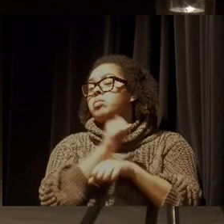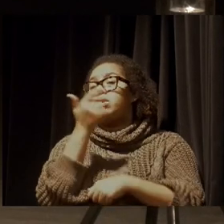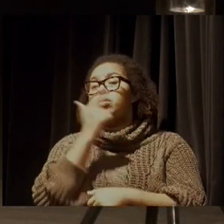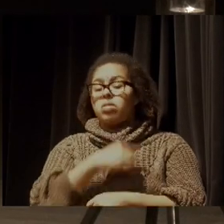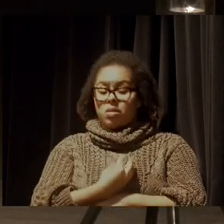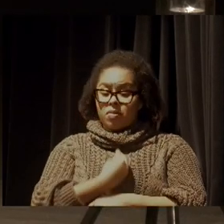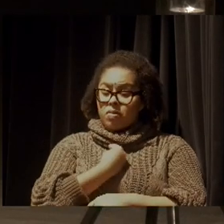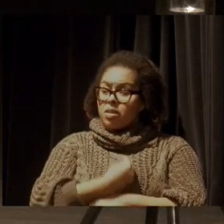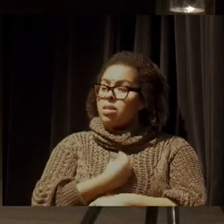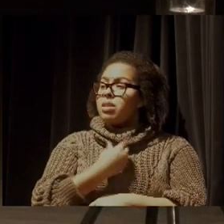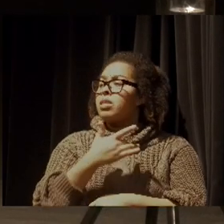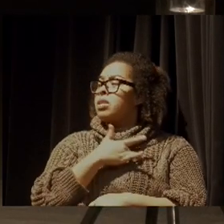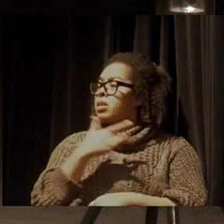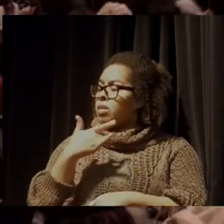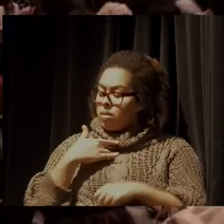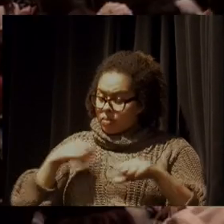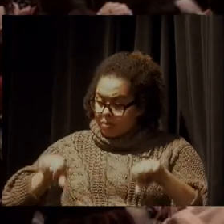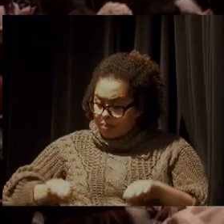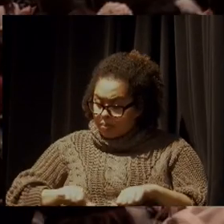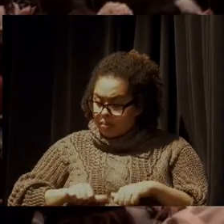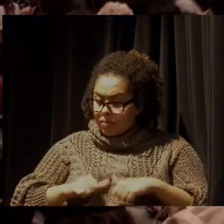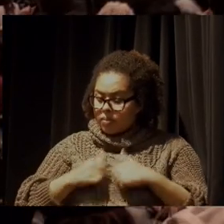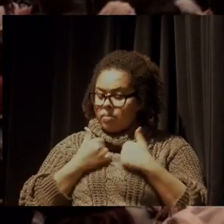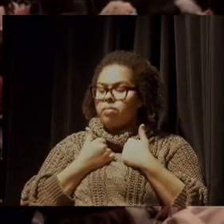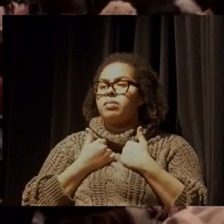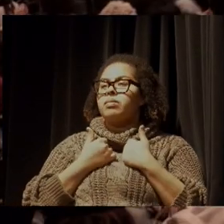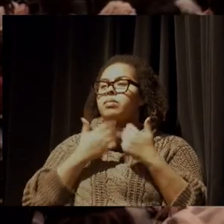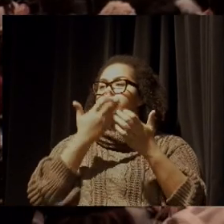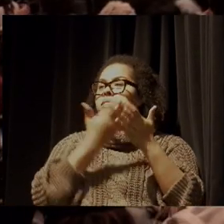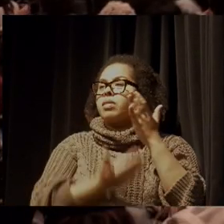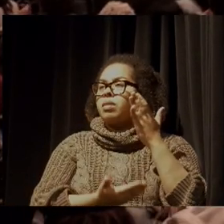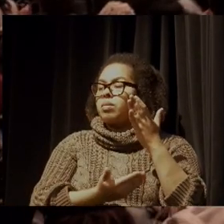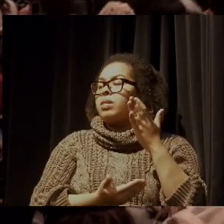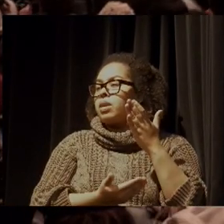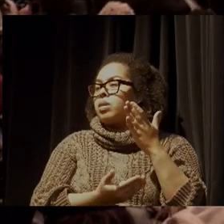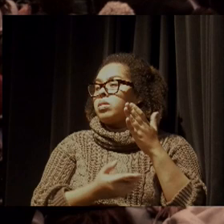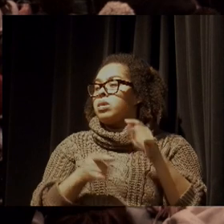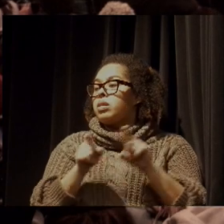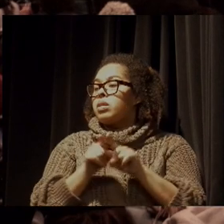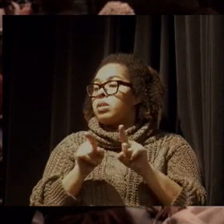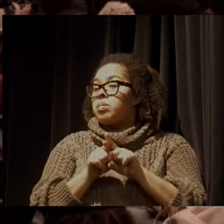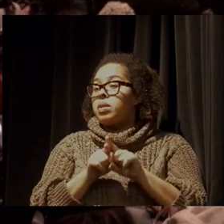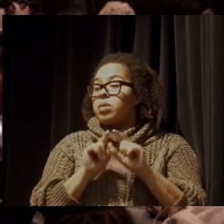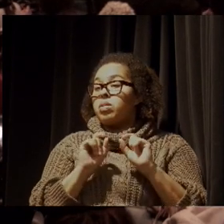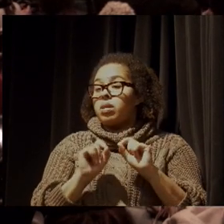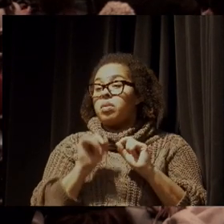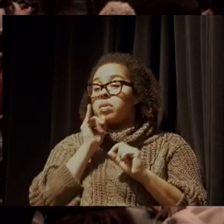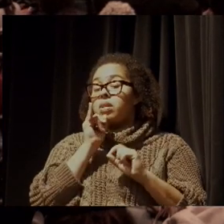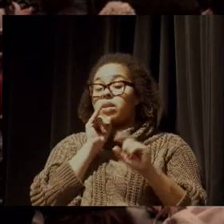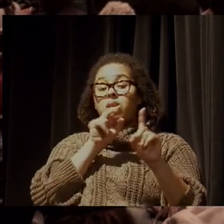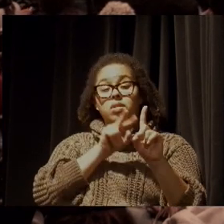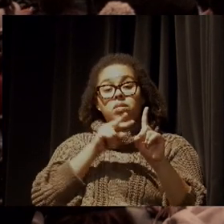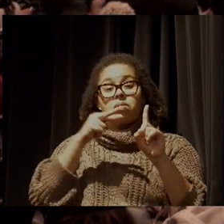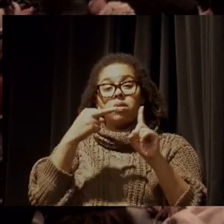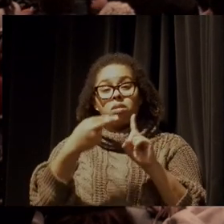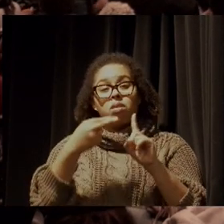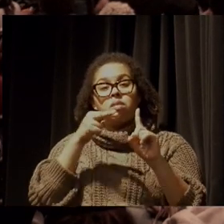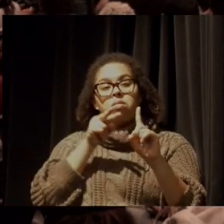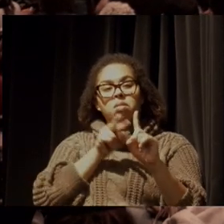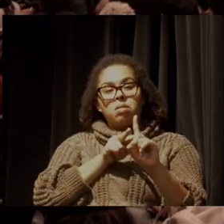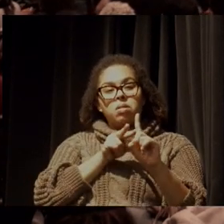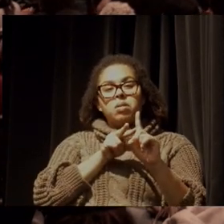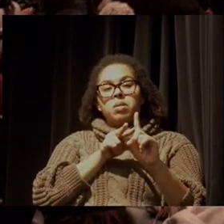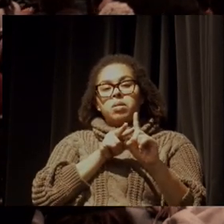a saúde, tem que recuperar aquilo que perdeu, e esse olhar também que a gente